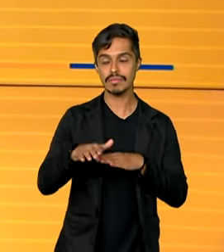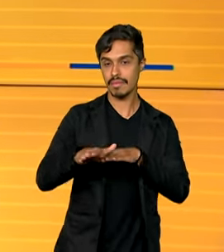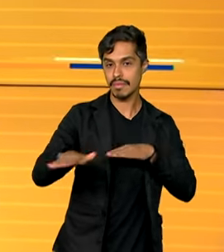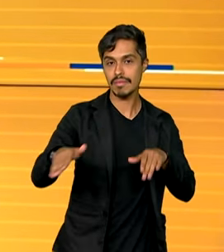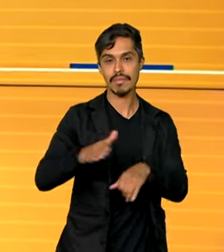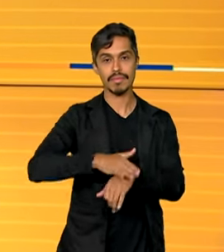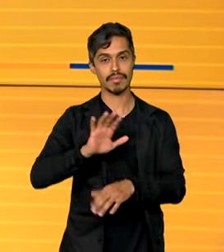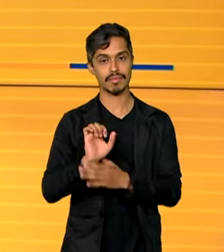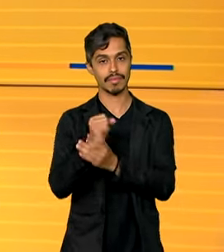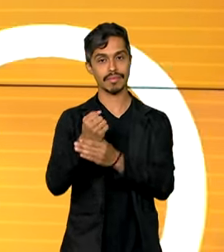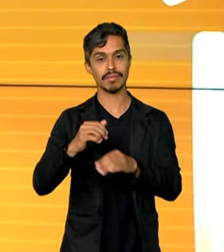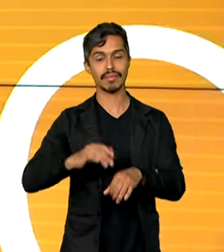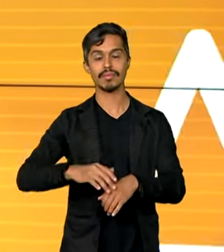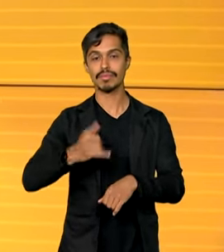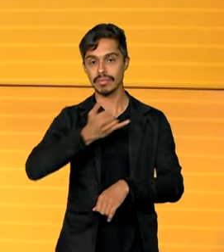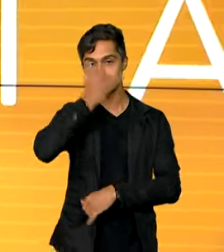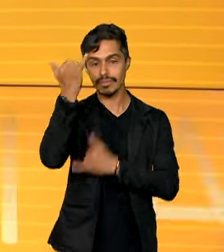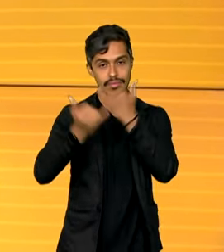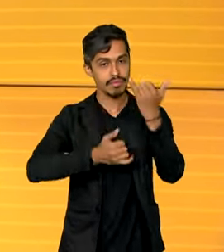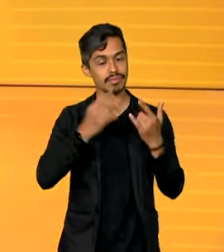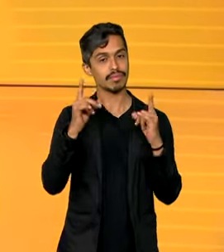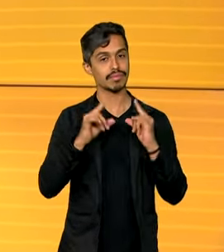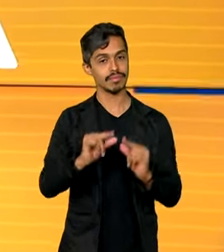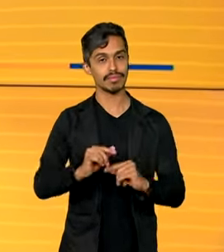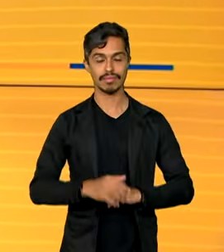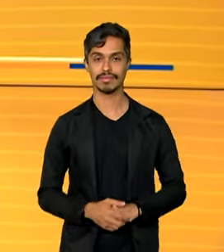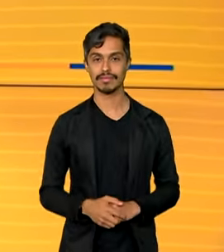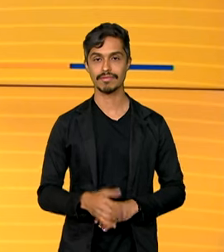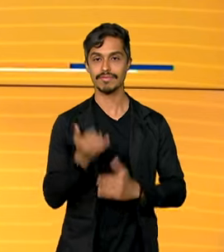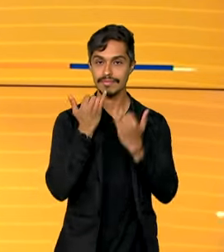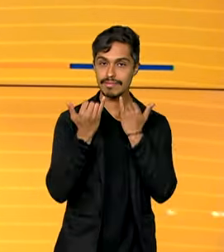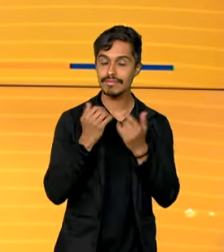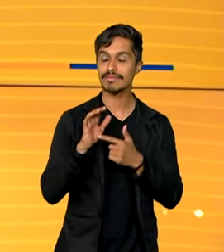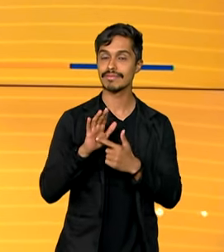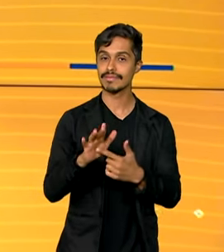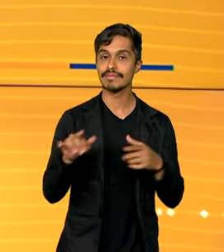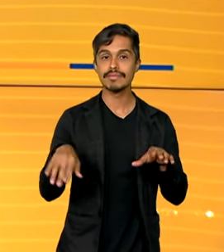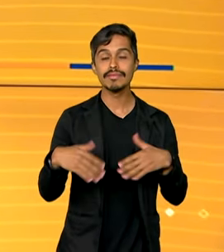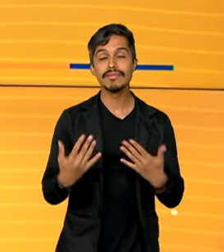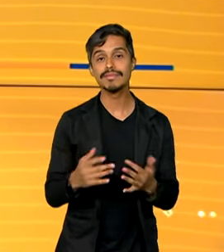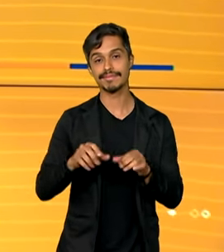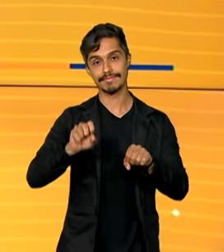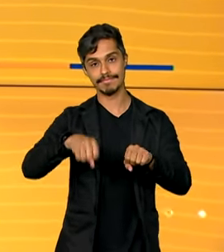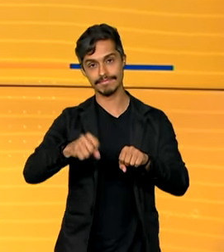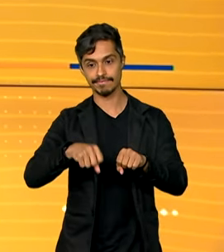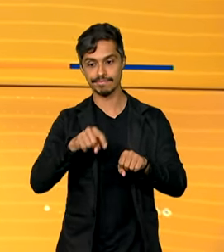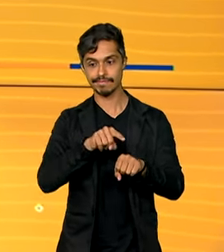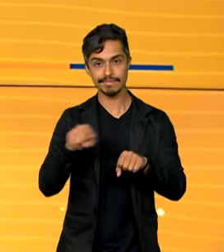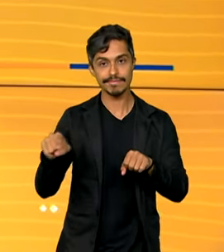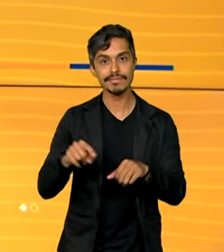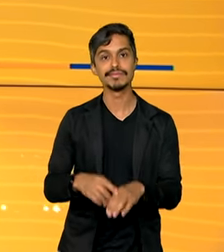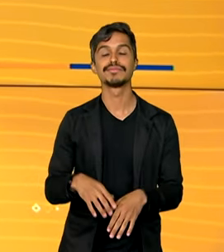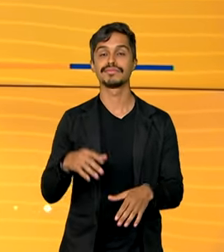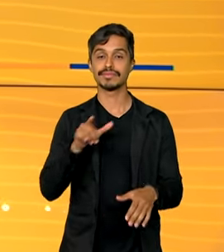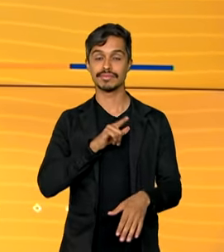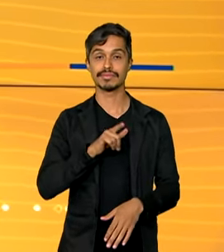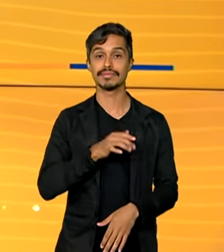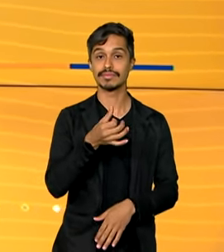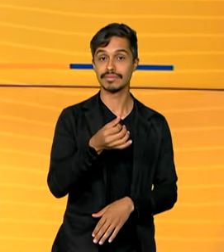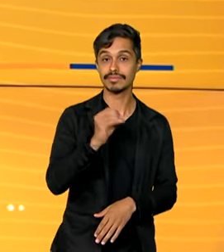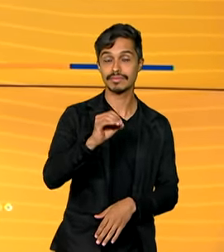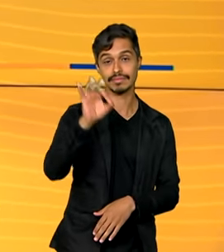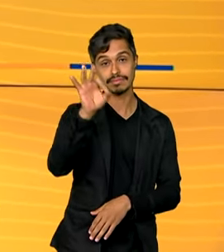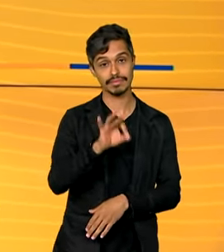e com menos acidentes. Dados mostram, por exemplo, que motociclistas estão envolvidos em 60%